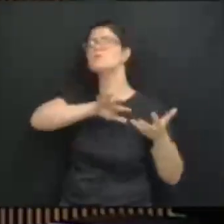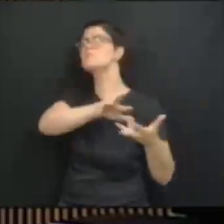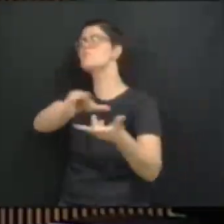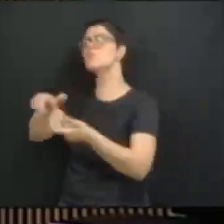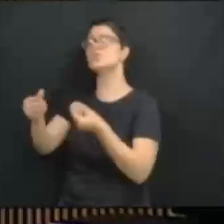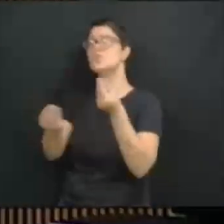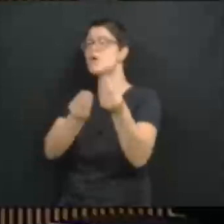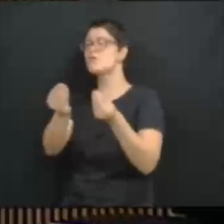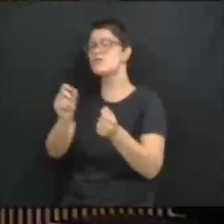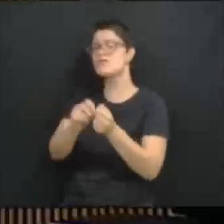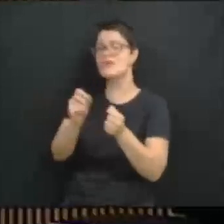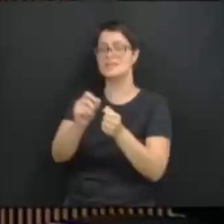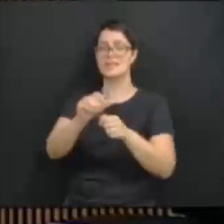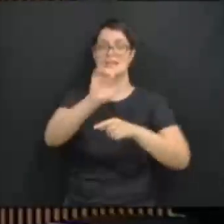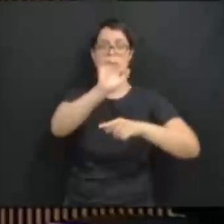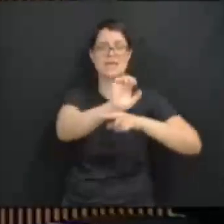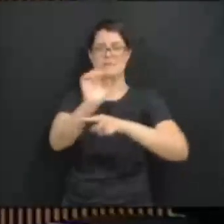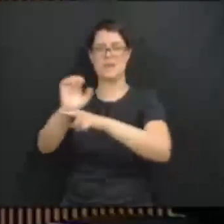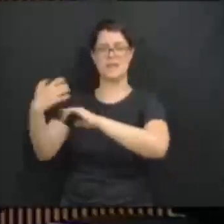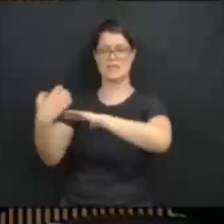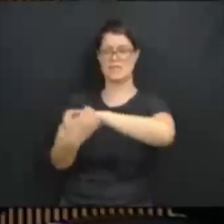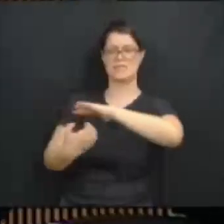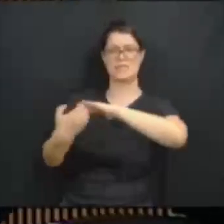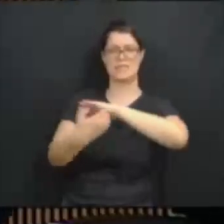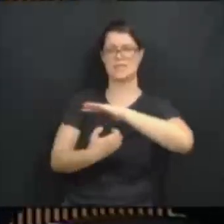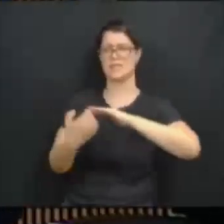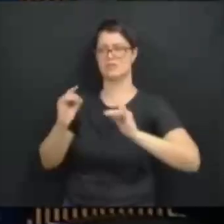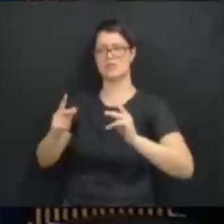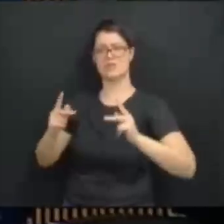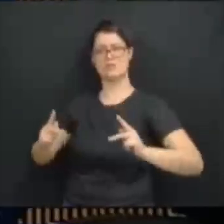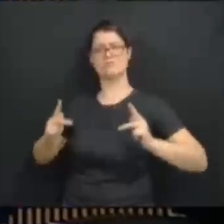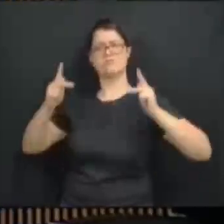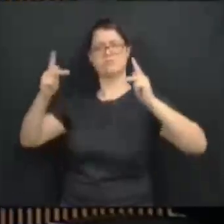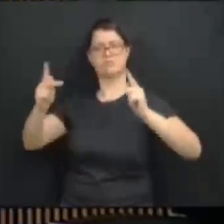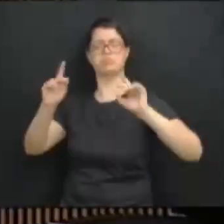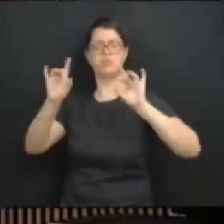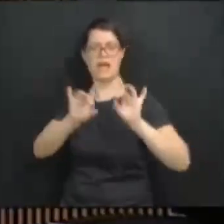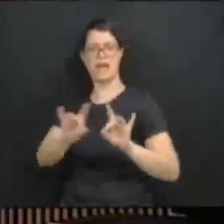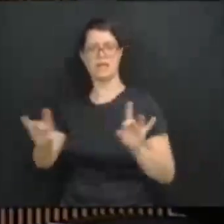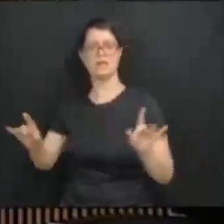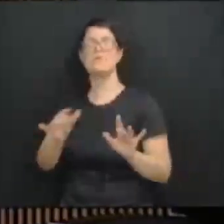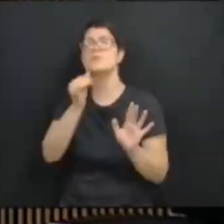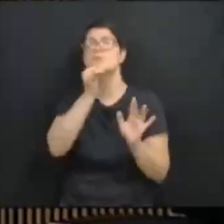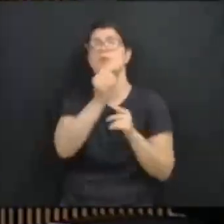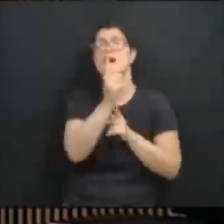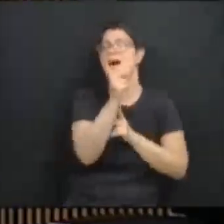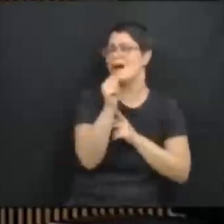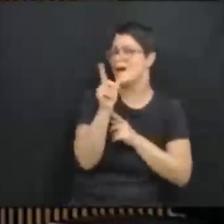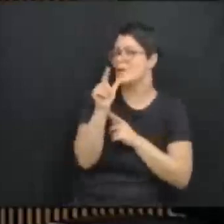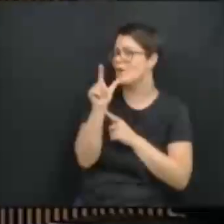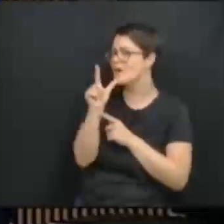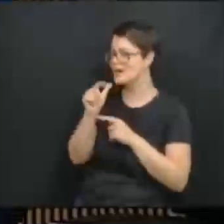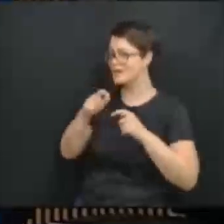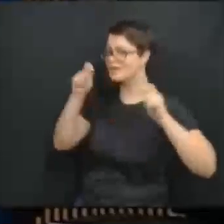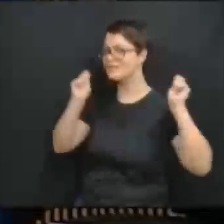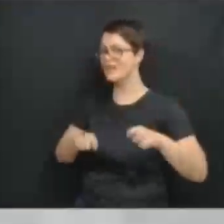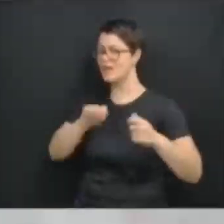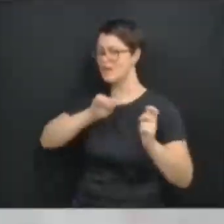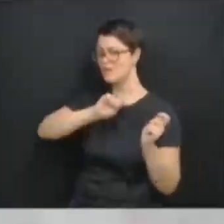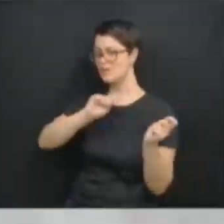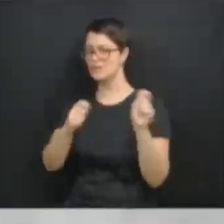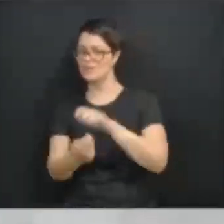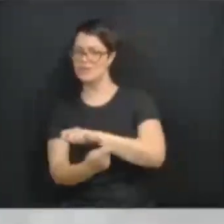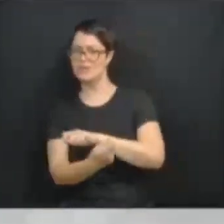dos países, deputado Bazana. A água não pode ser privatizada. Não se enganem, Sanepar é a próxima da